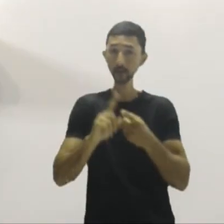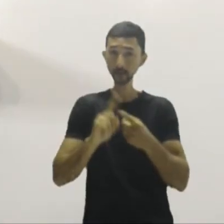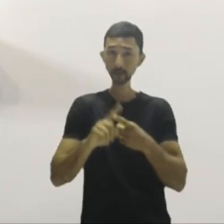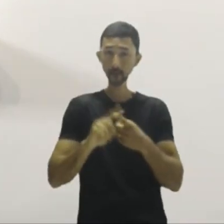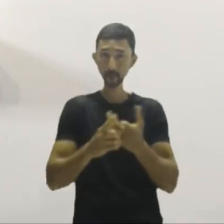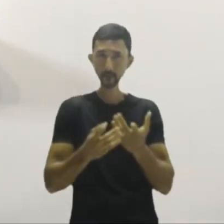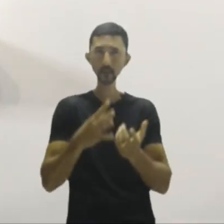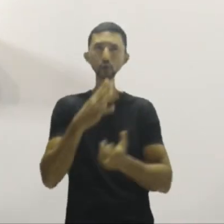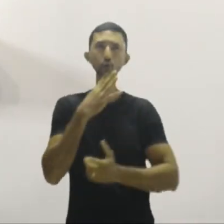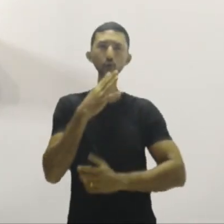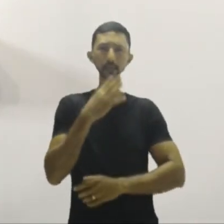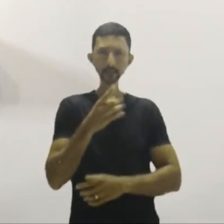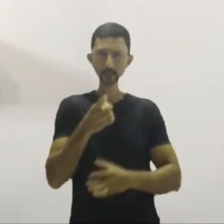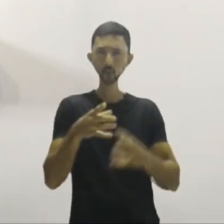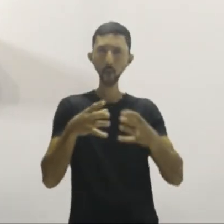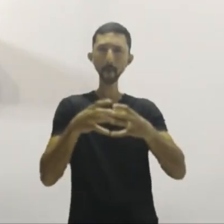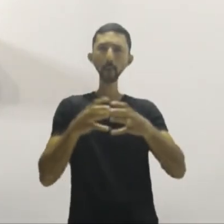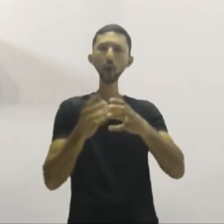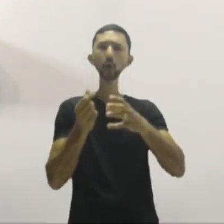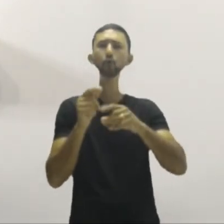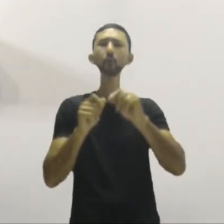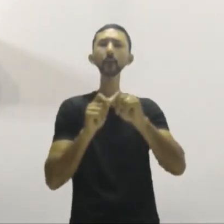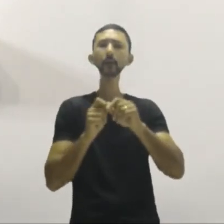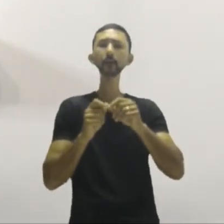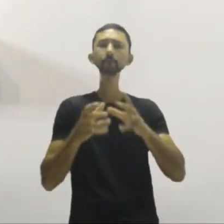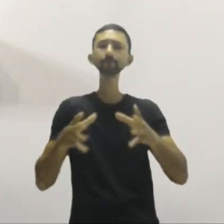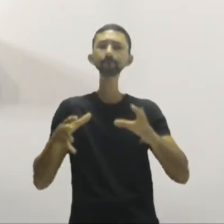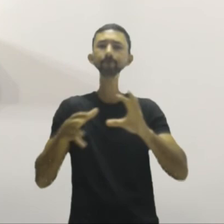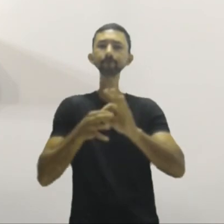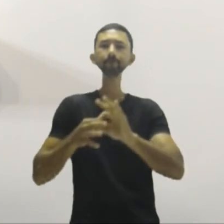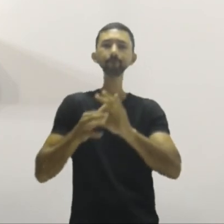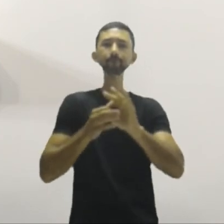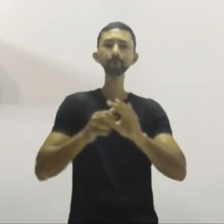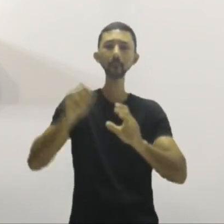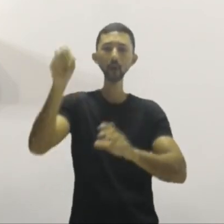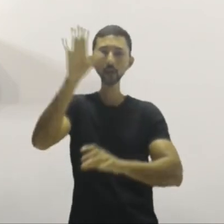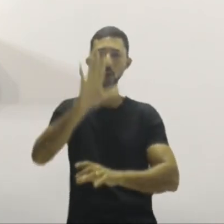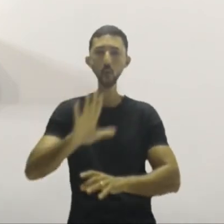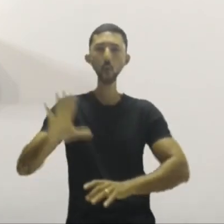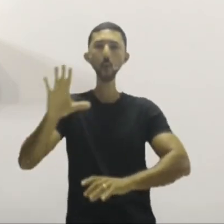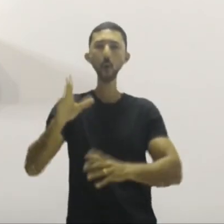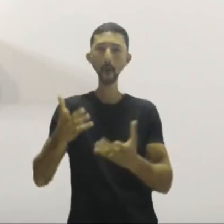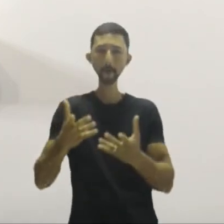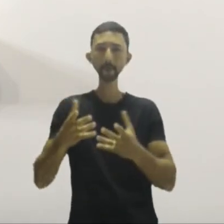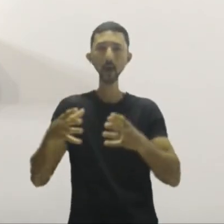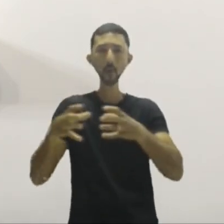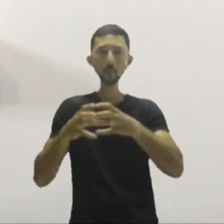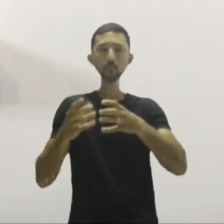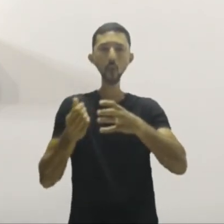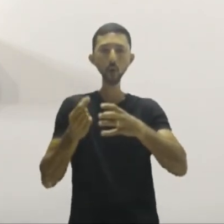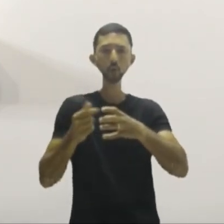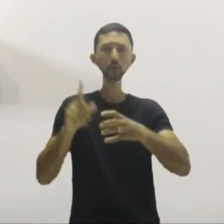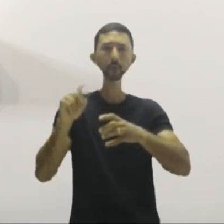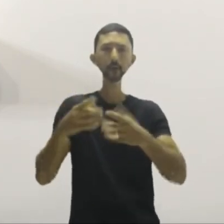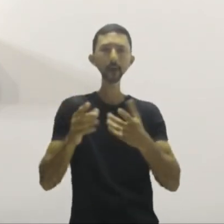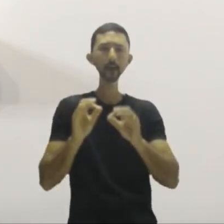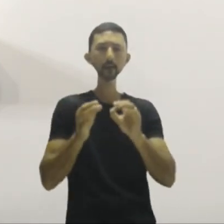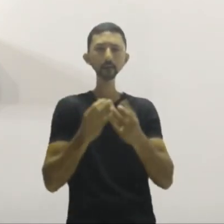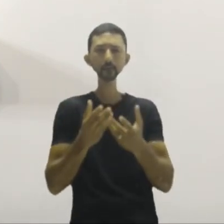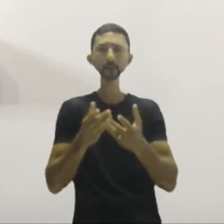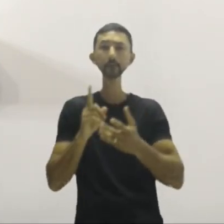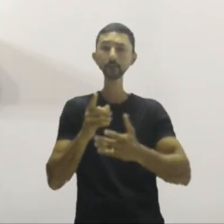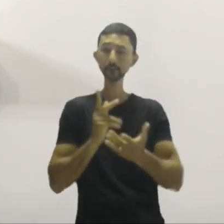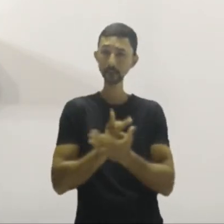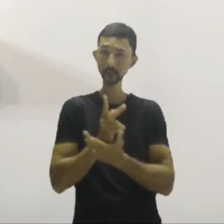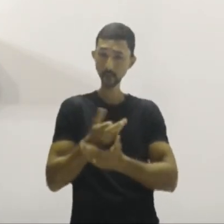muito conhecido de vocês, que é a União Europeia. Esse bloco econômico, ele serviu